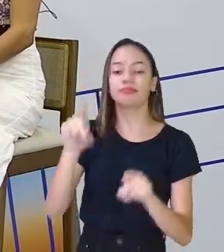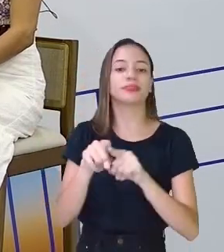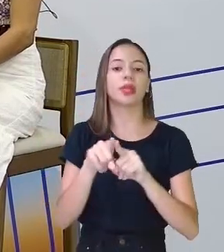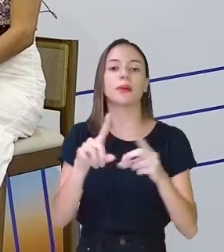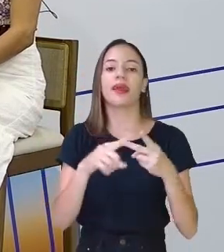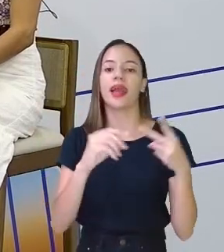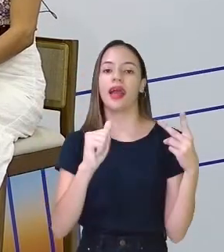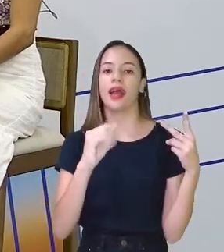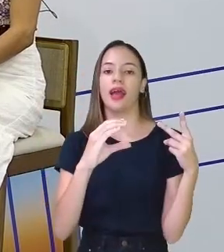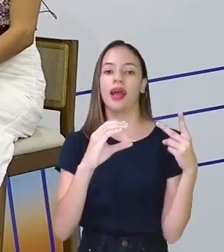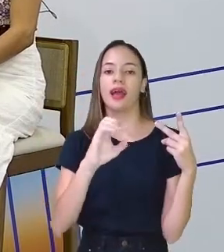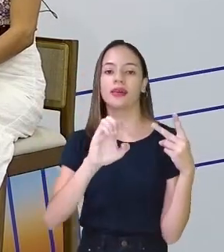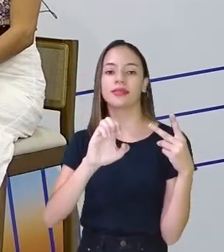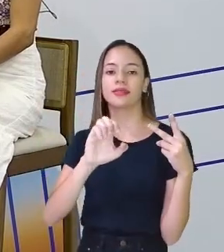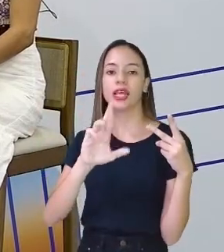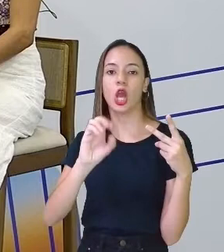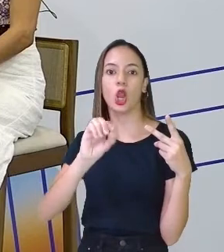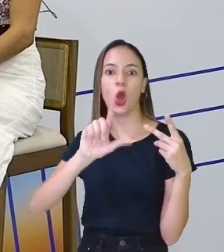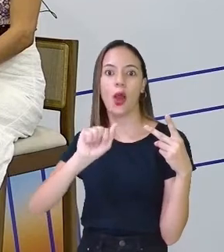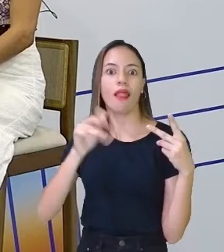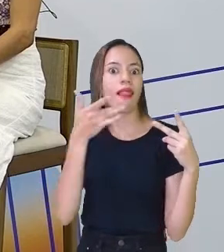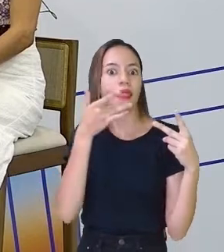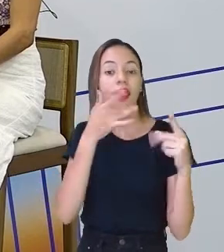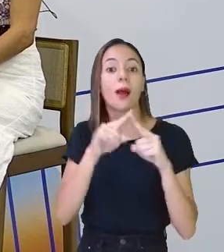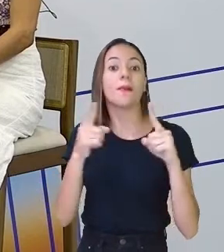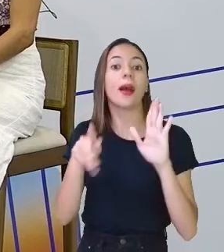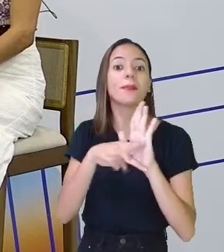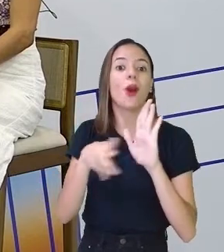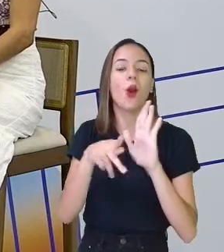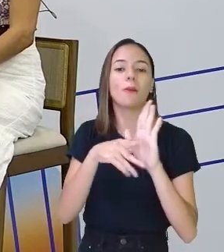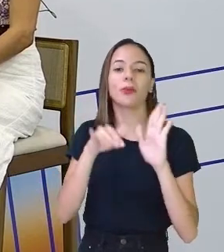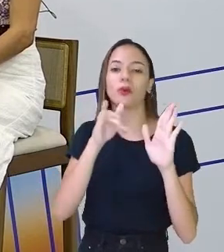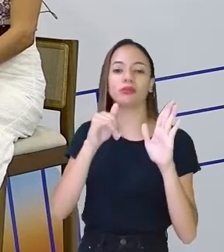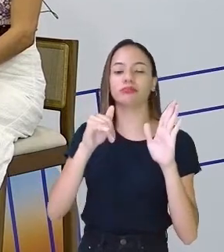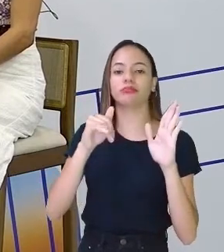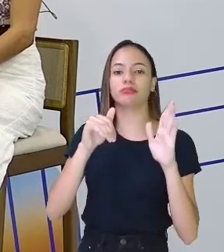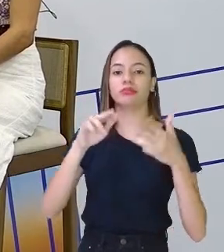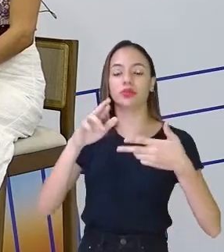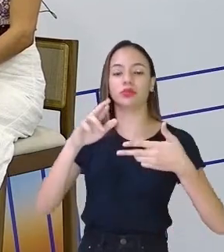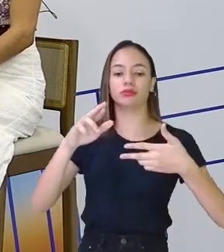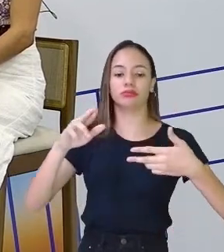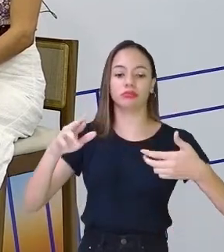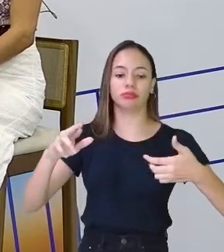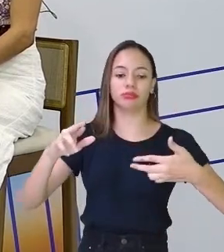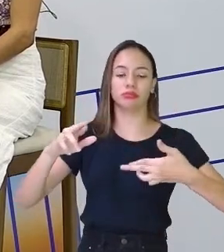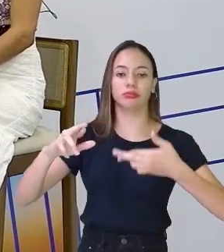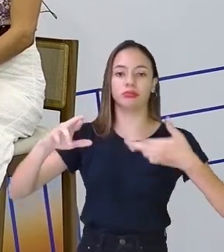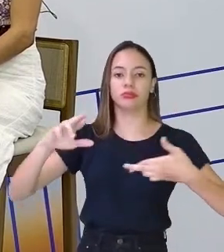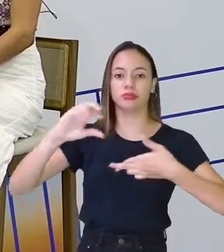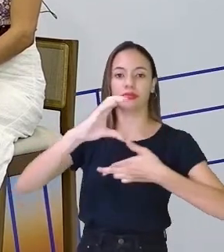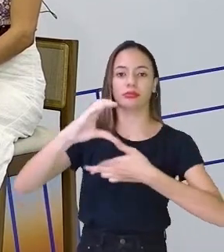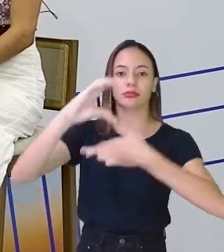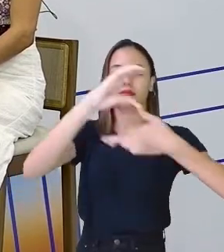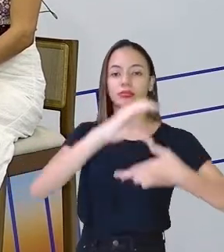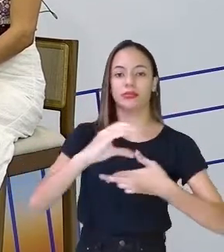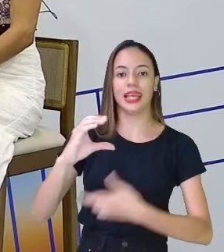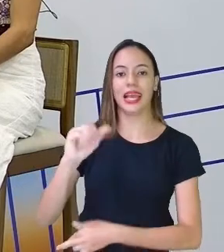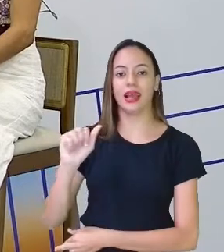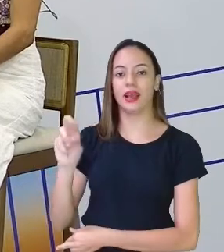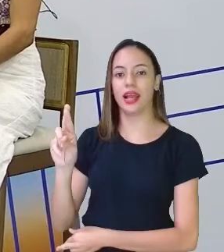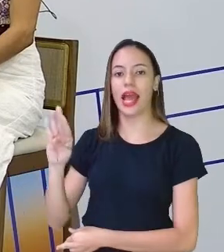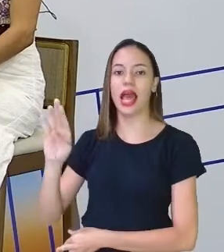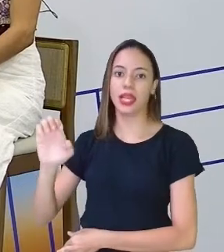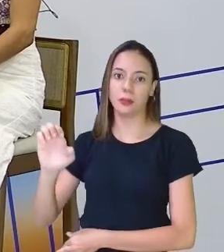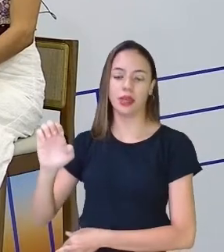acerola é uma delícia, mas é da América Central, do Caribe. Então, no lugar de acerola, bora plantar